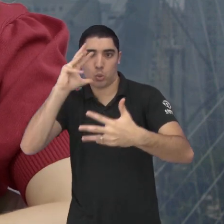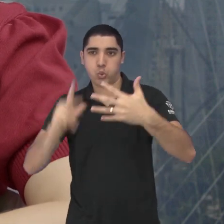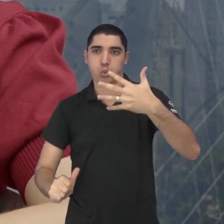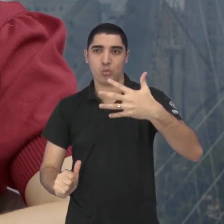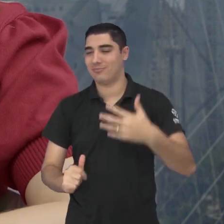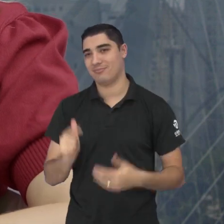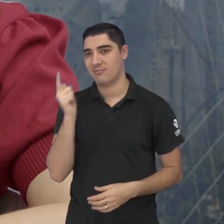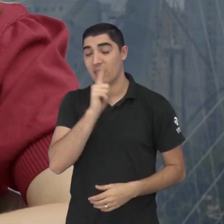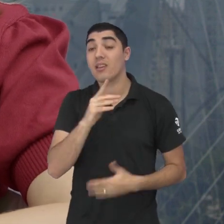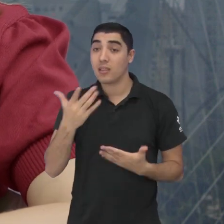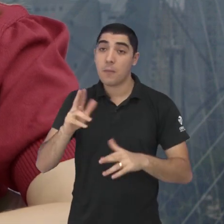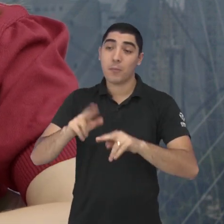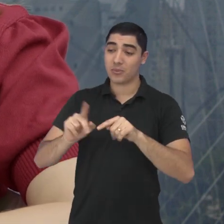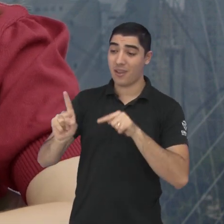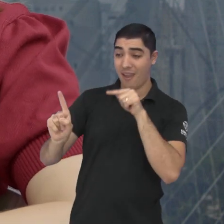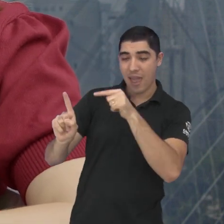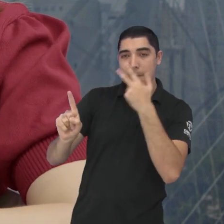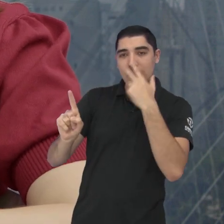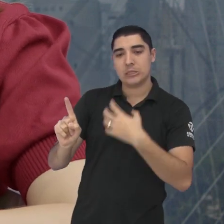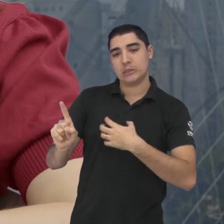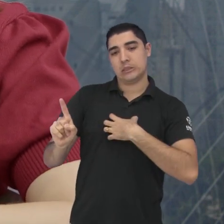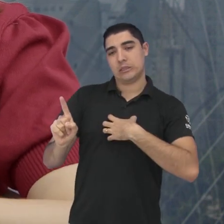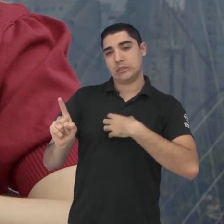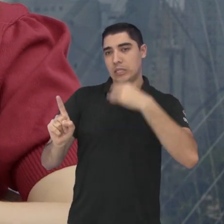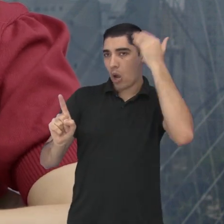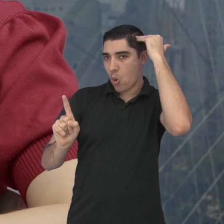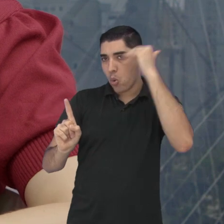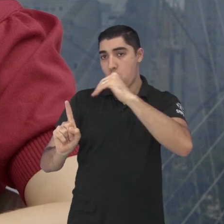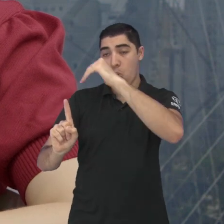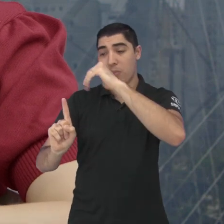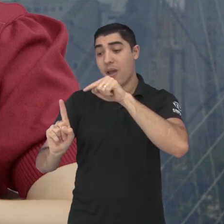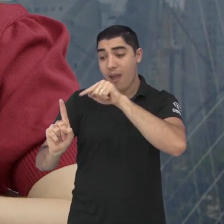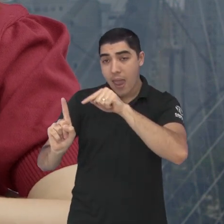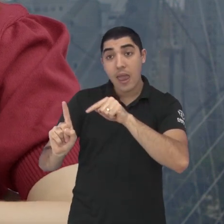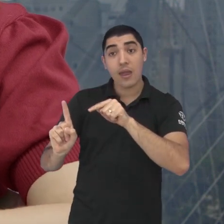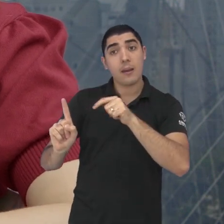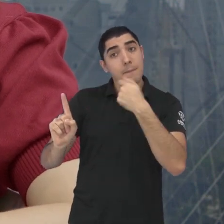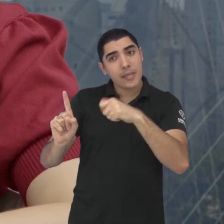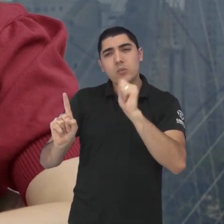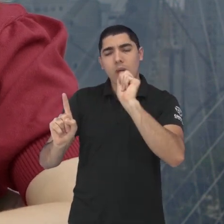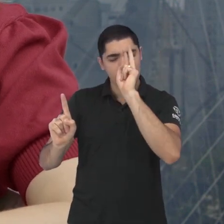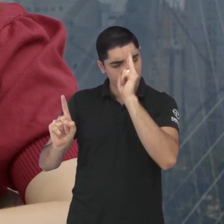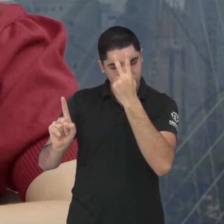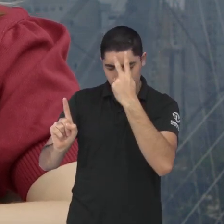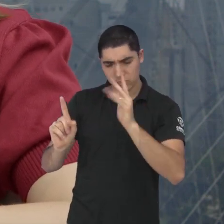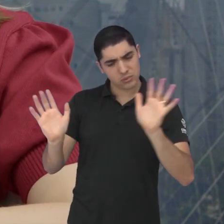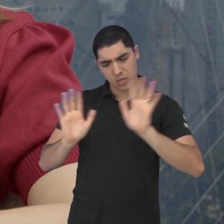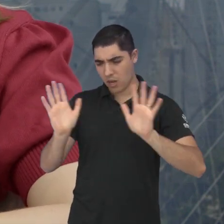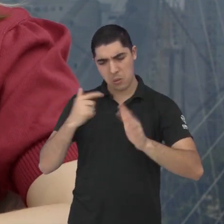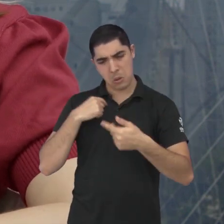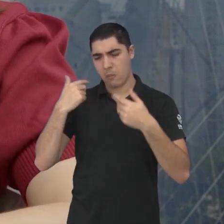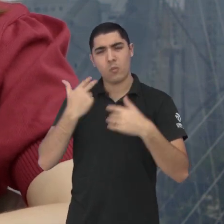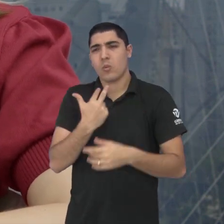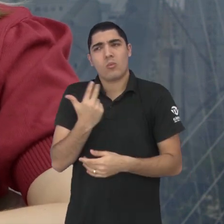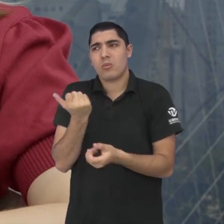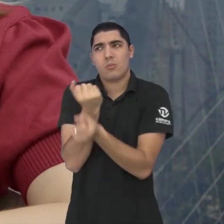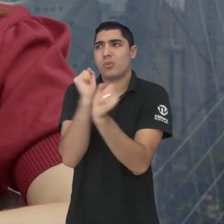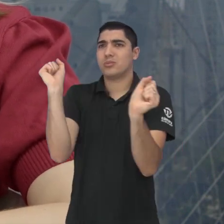vem a culpa dessa mãe. Então, essa mãe que se acolhe, essa mãe que entende que não é possível